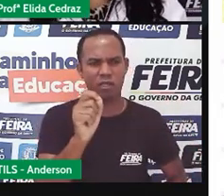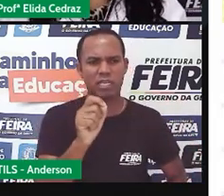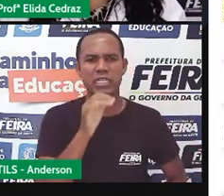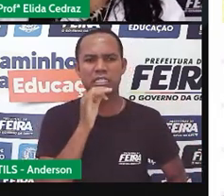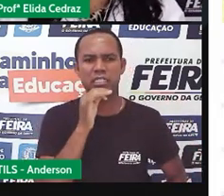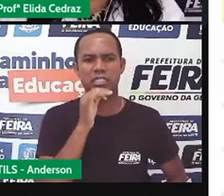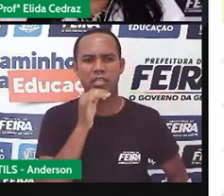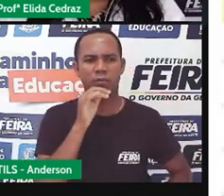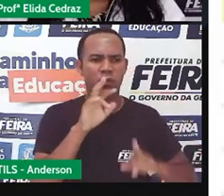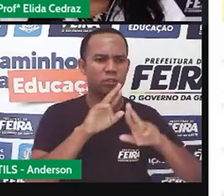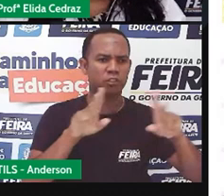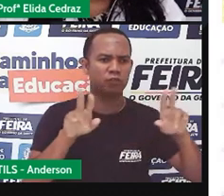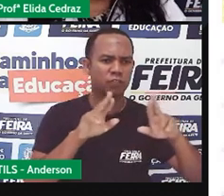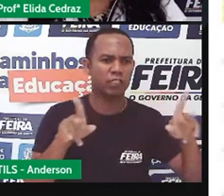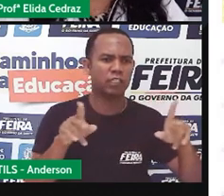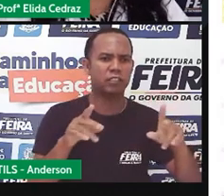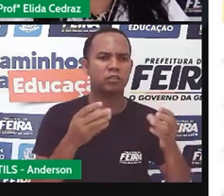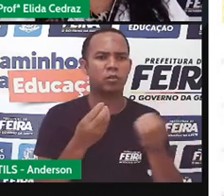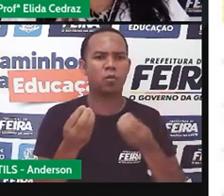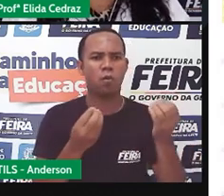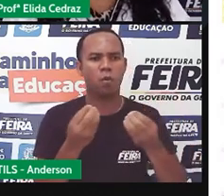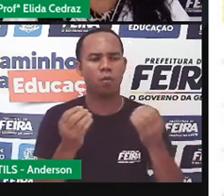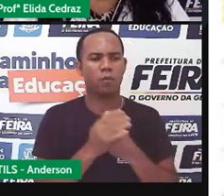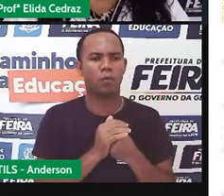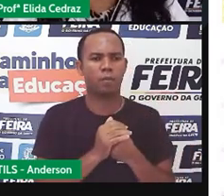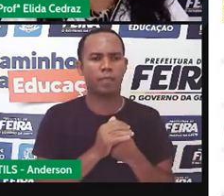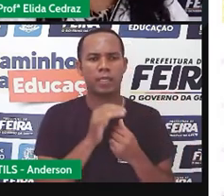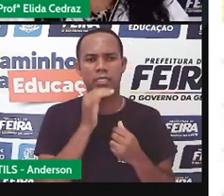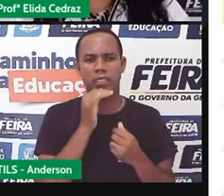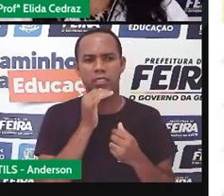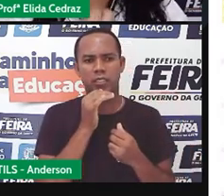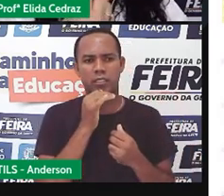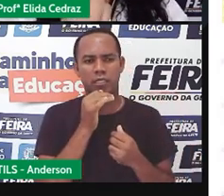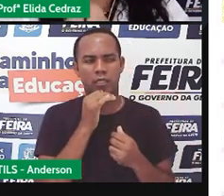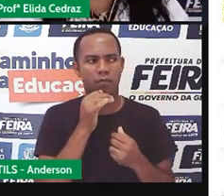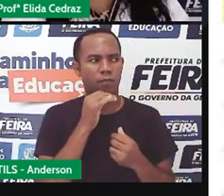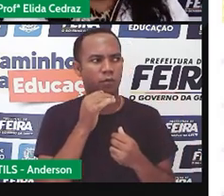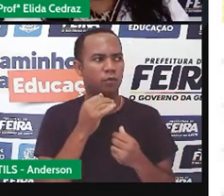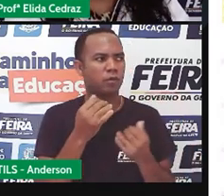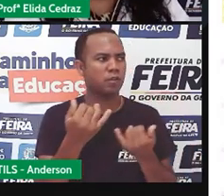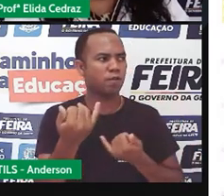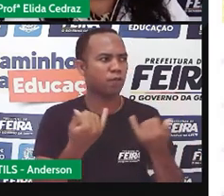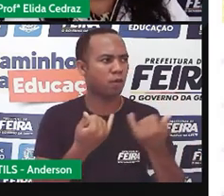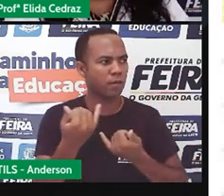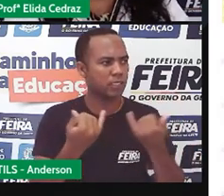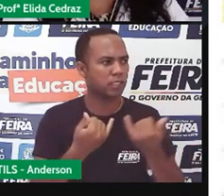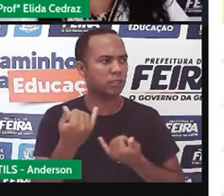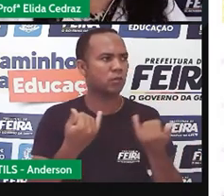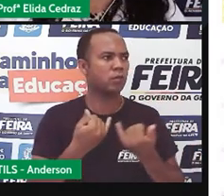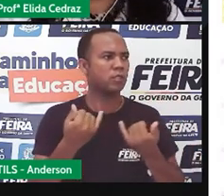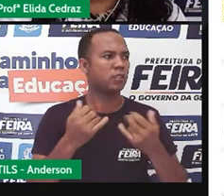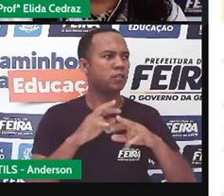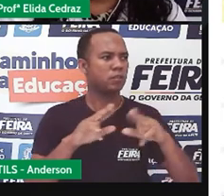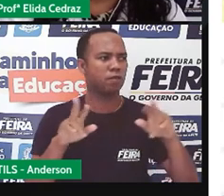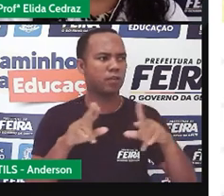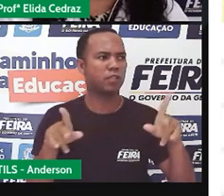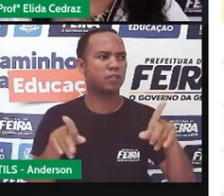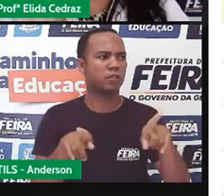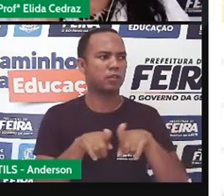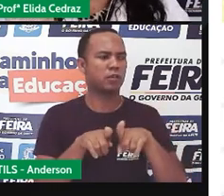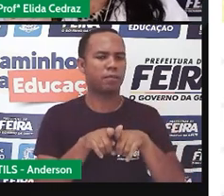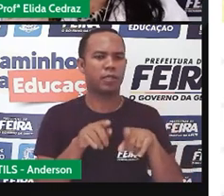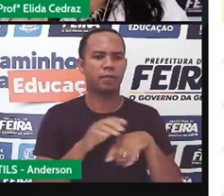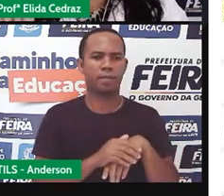são diferentes um do outro, mas eles servem para passar uma informação para vocês? Justamente.